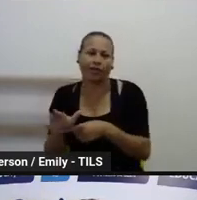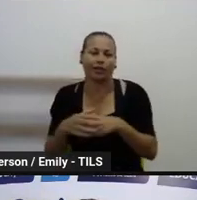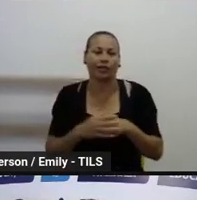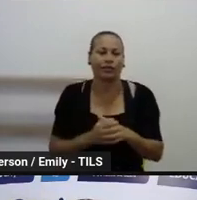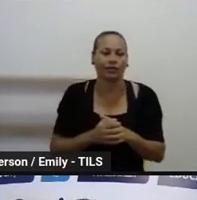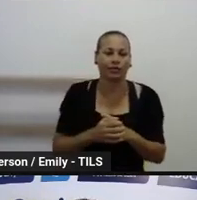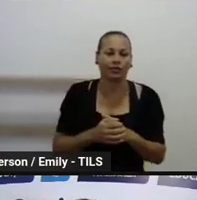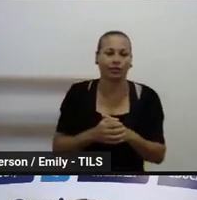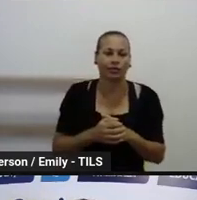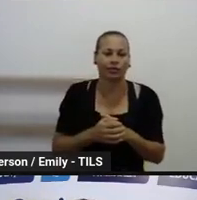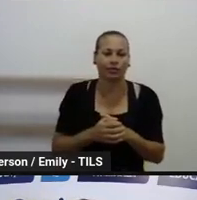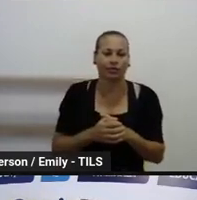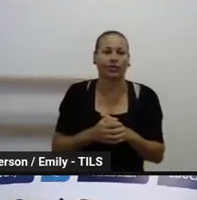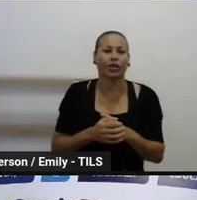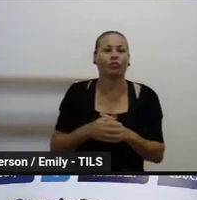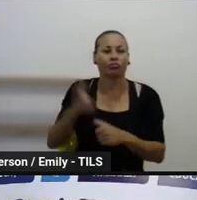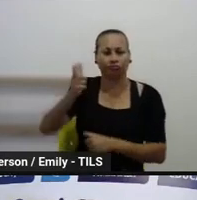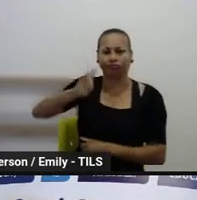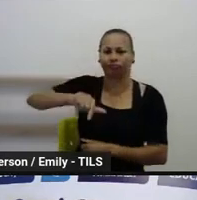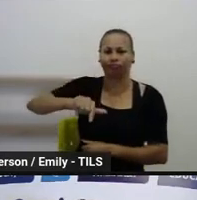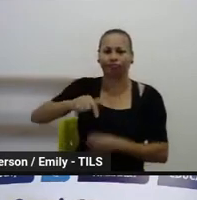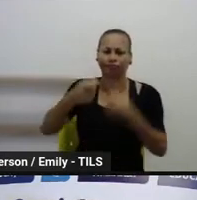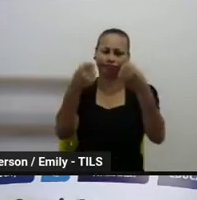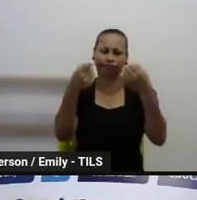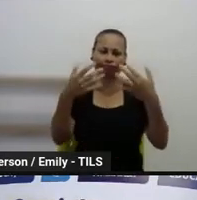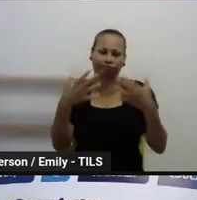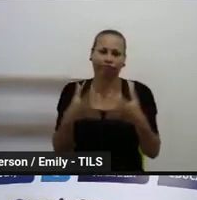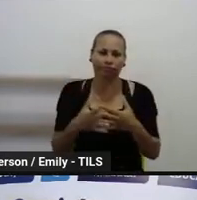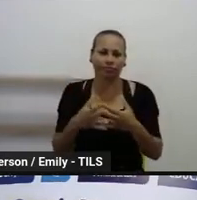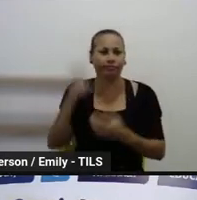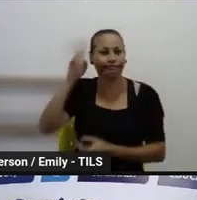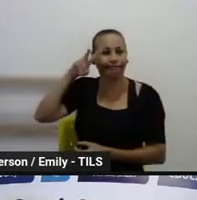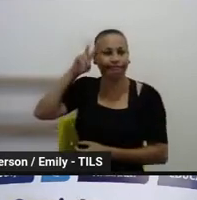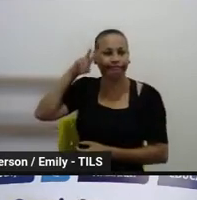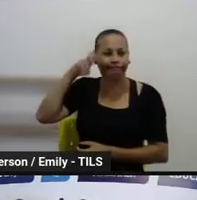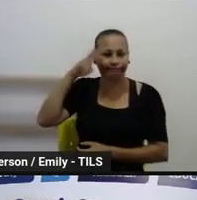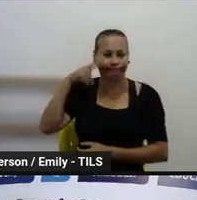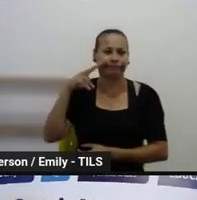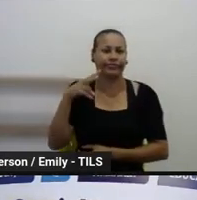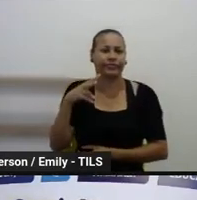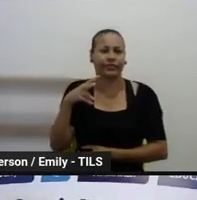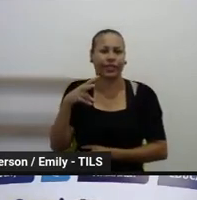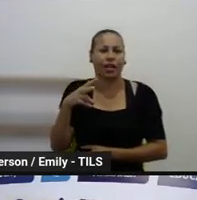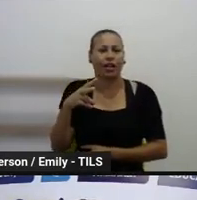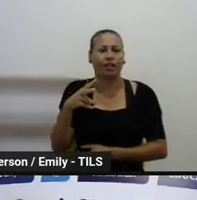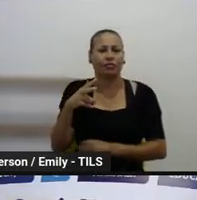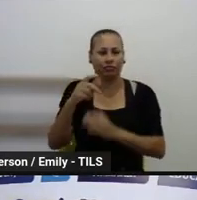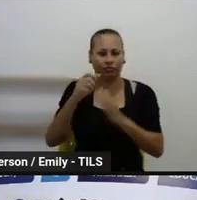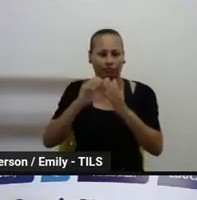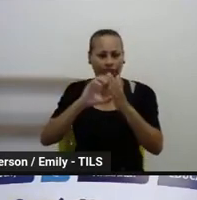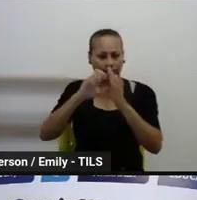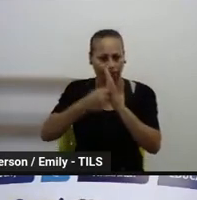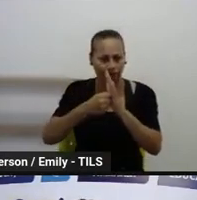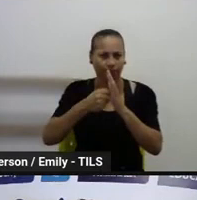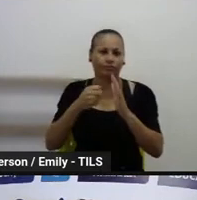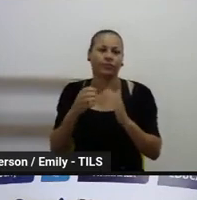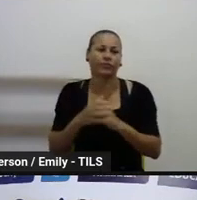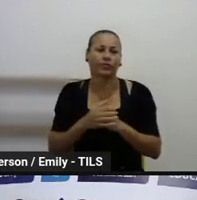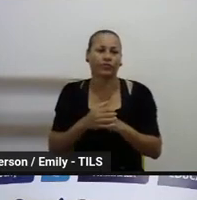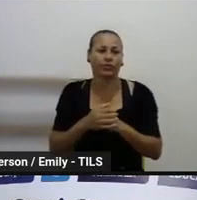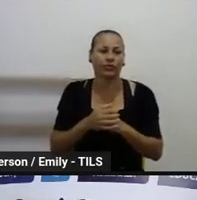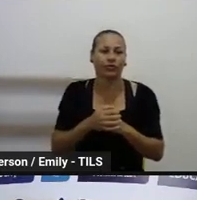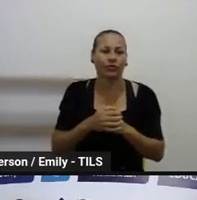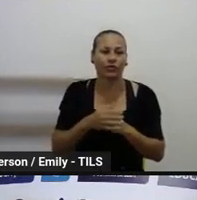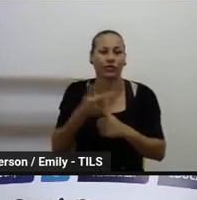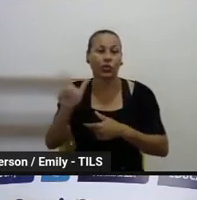Então, voltando aqui, a questão da avaliação, lembrando, gente, que a avaliação, ela é diagnóstica, e outras